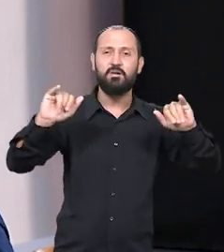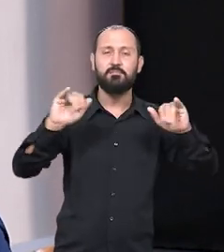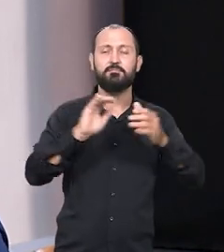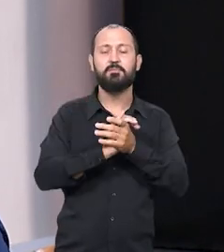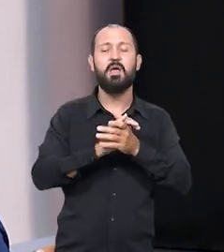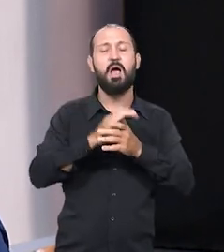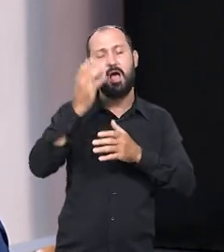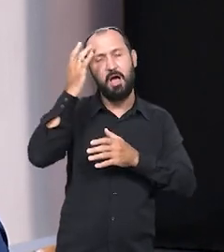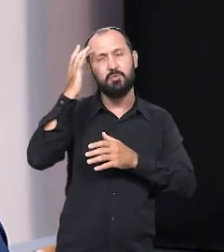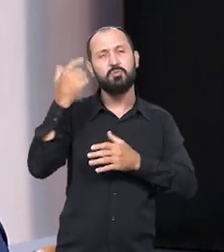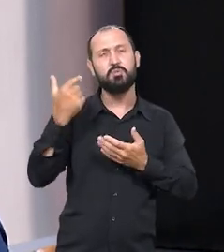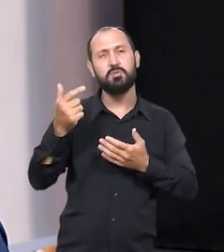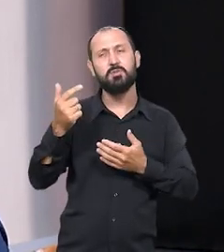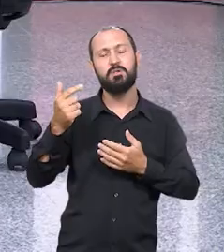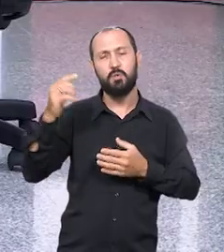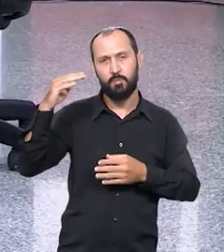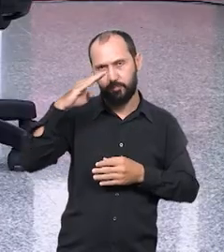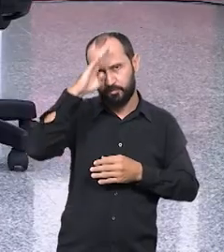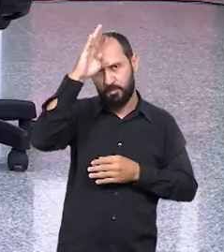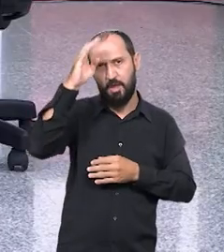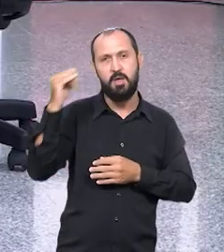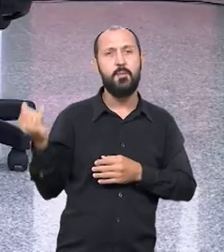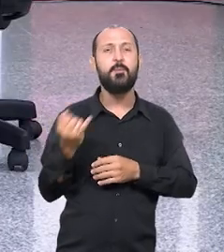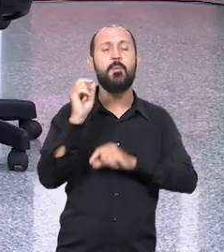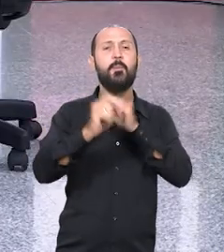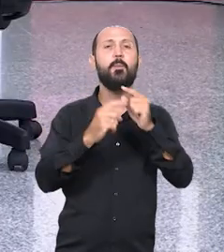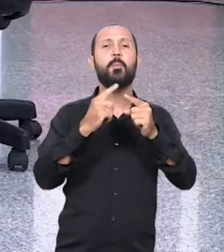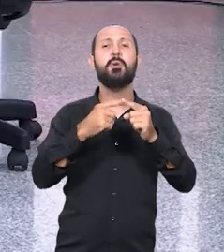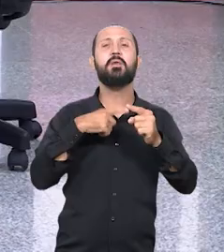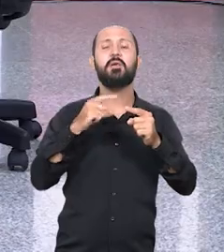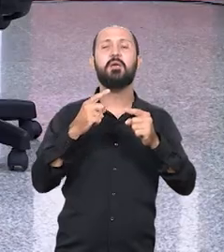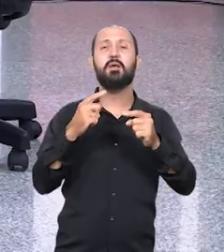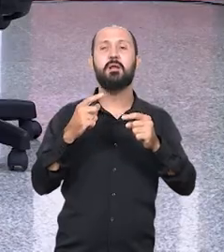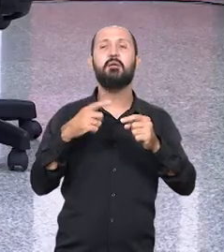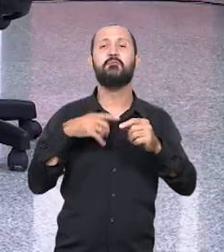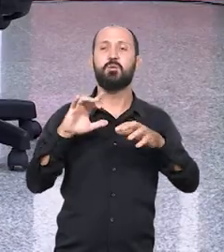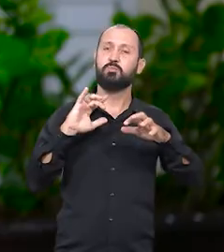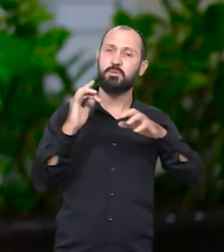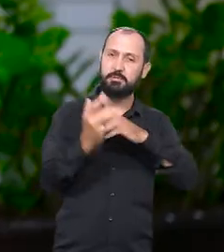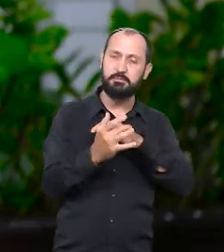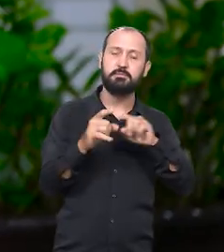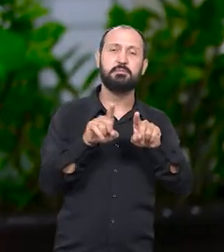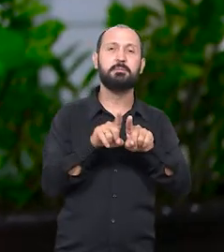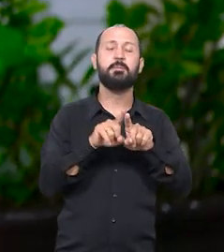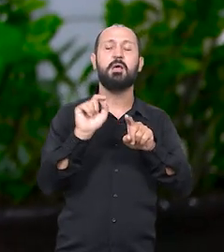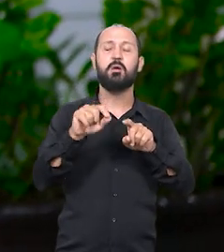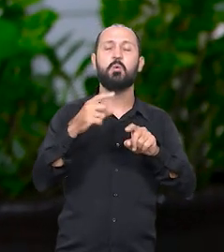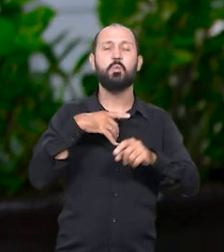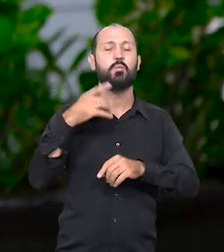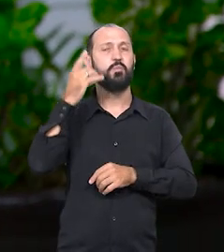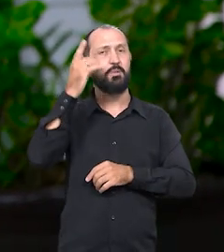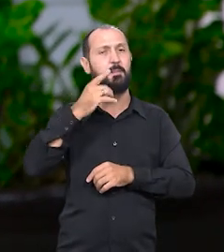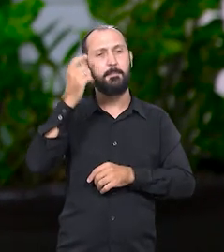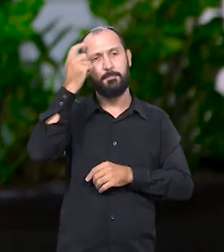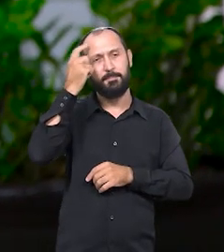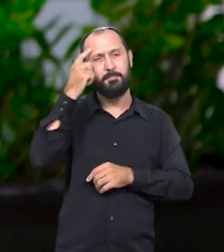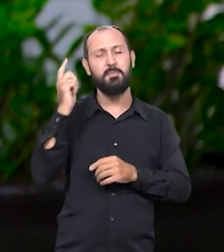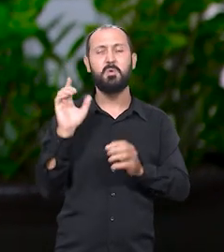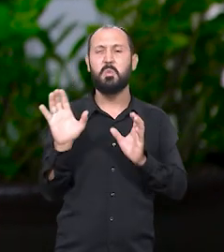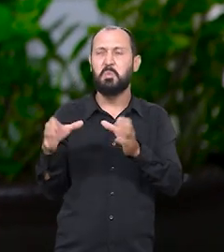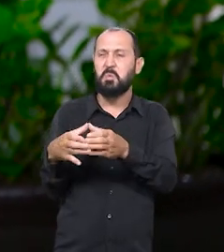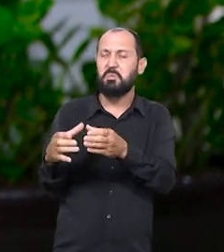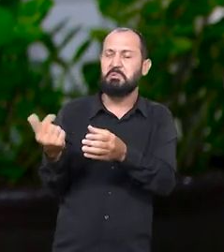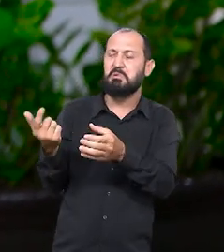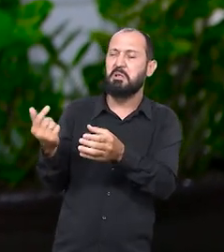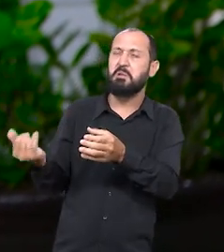o Jair Bolsonaro tem papel fundamental nisso, porque ele veio também das redes sociais, era um parlamentar considerado do baixo clero